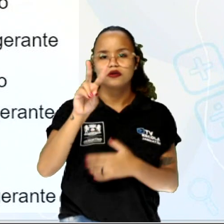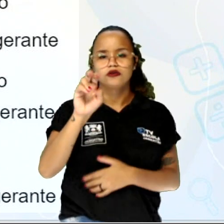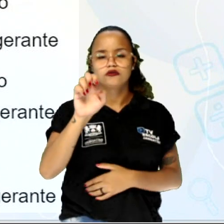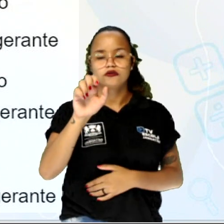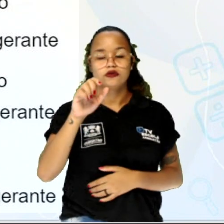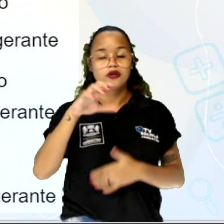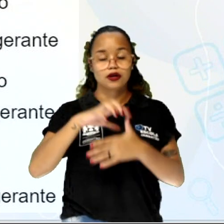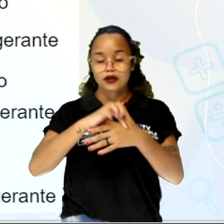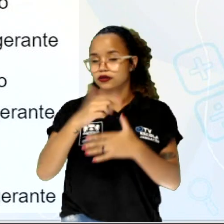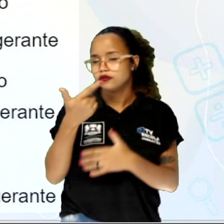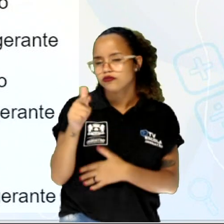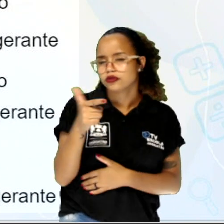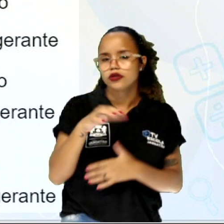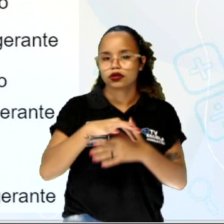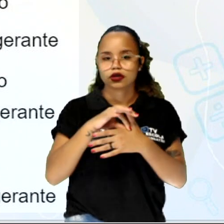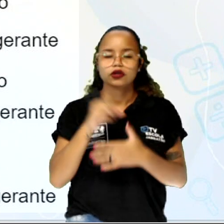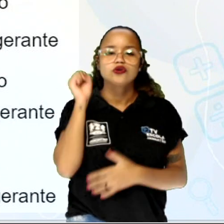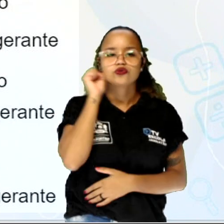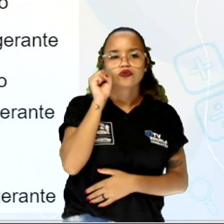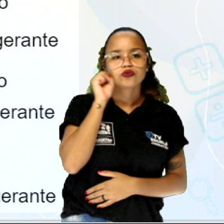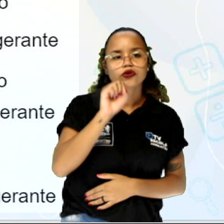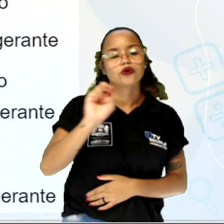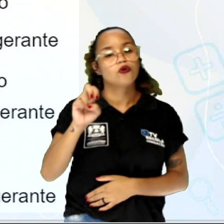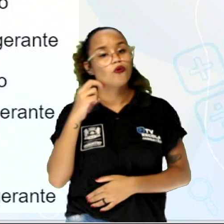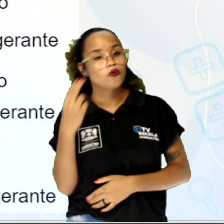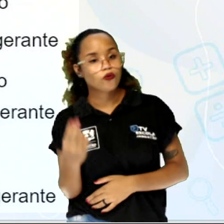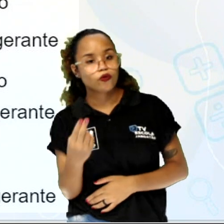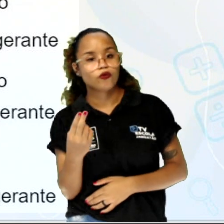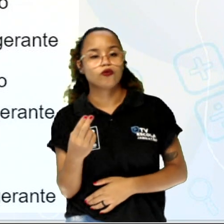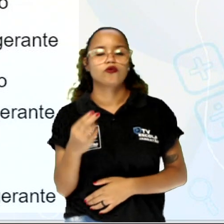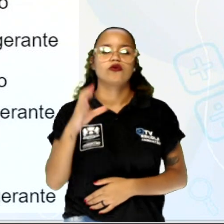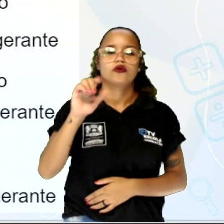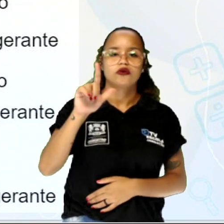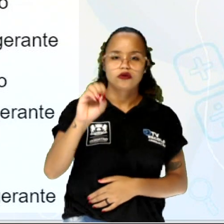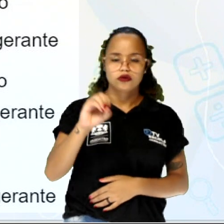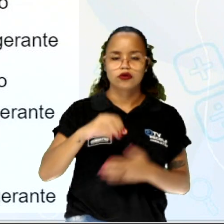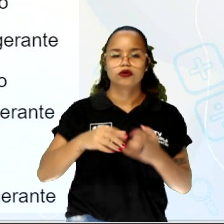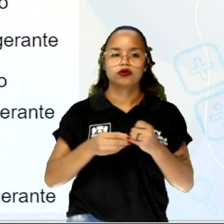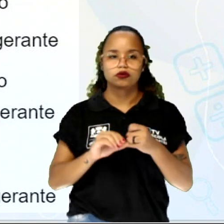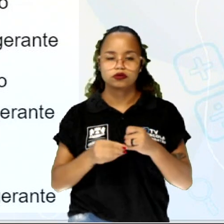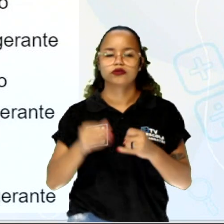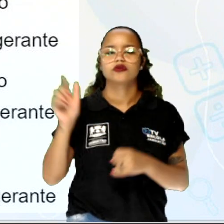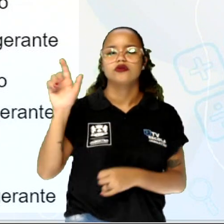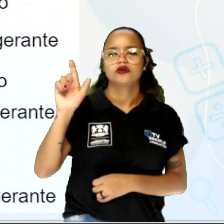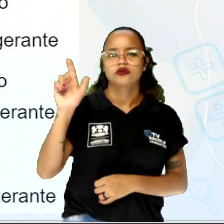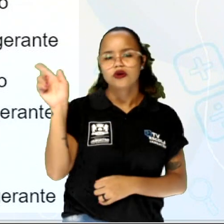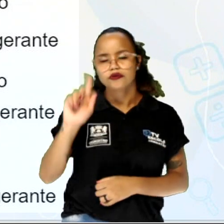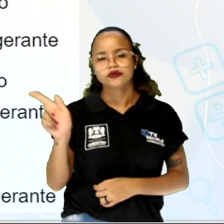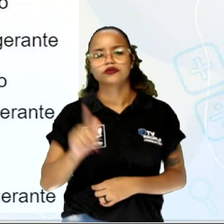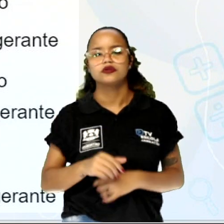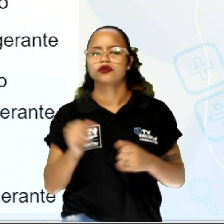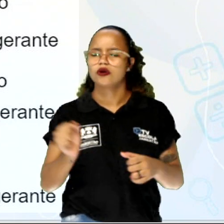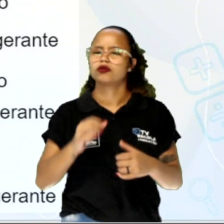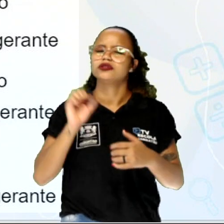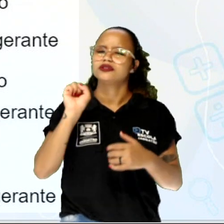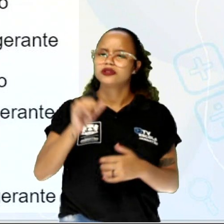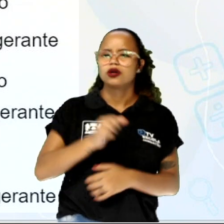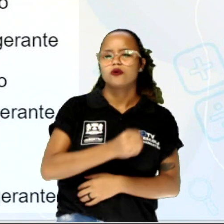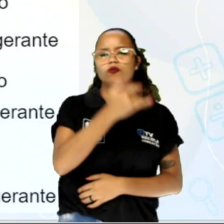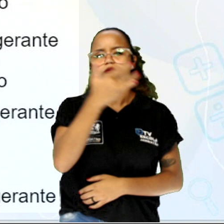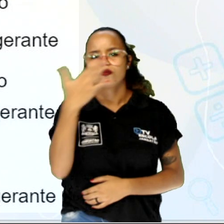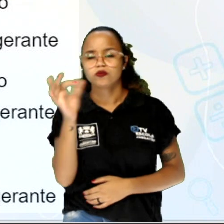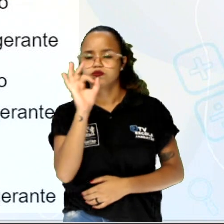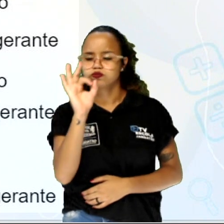suco. Ou então feijão com caldo, com carne vegetariana e refrigerante. E aí você contando no final, até estar marcado aí com as bolinhas